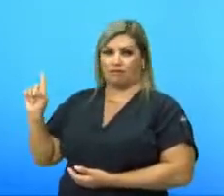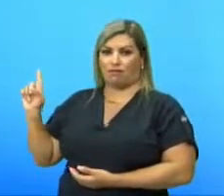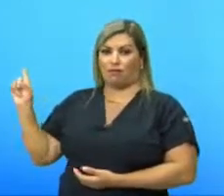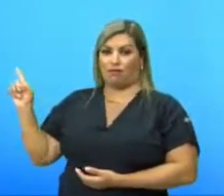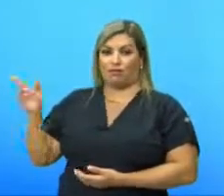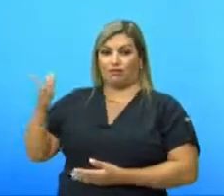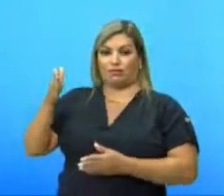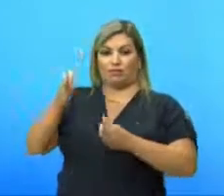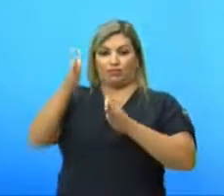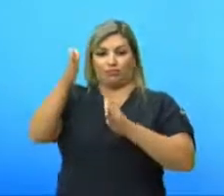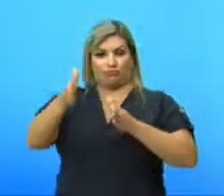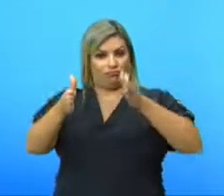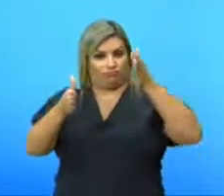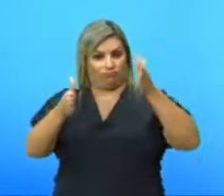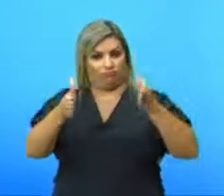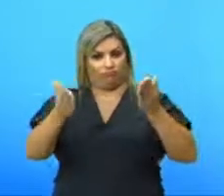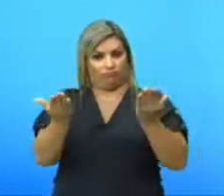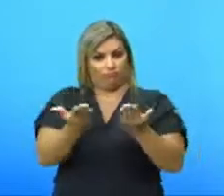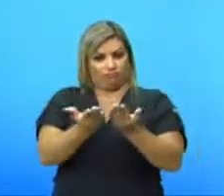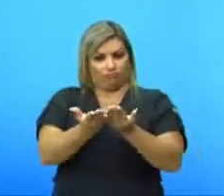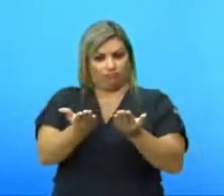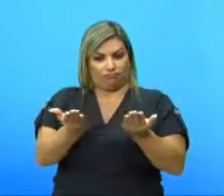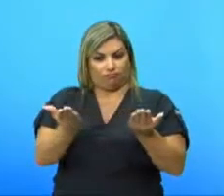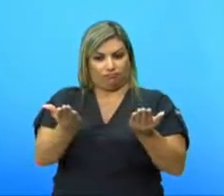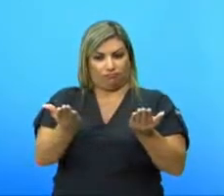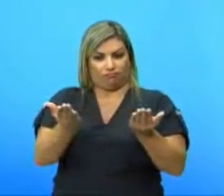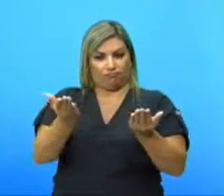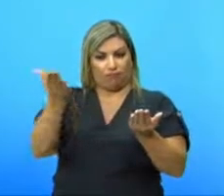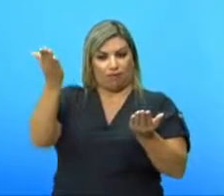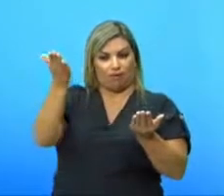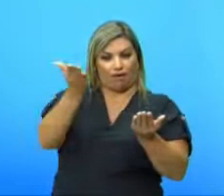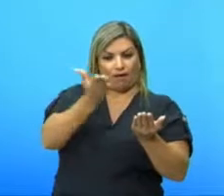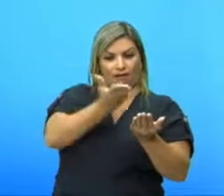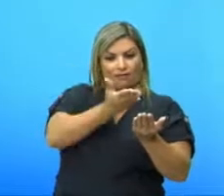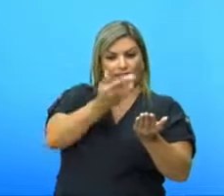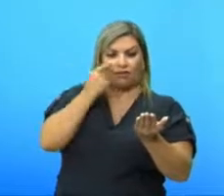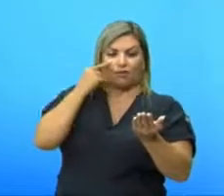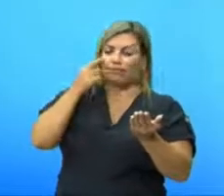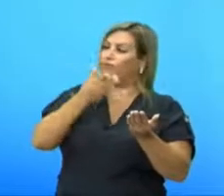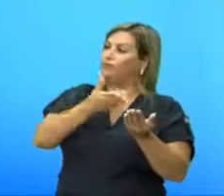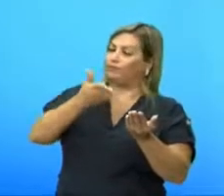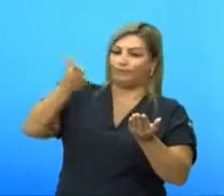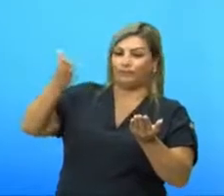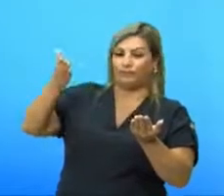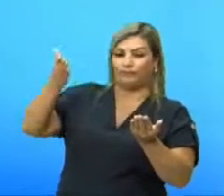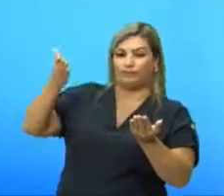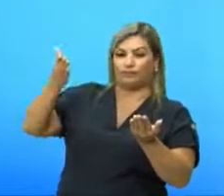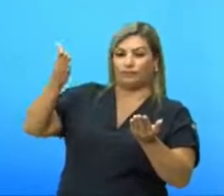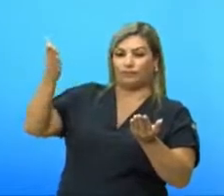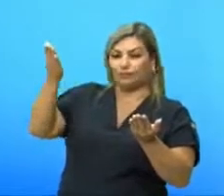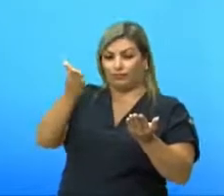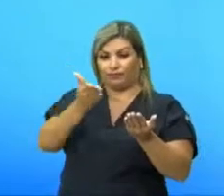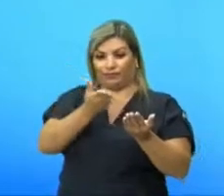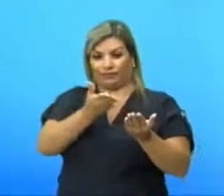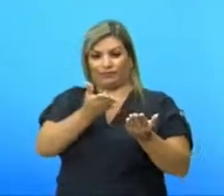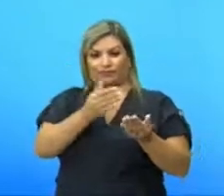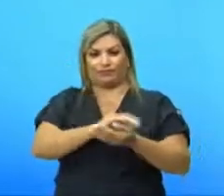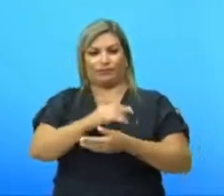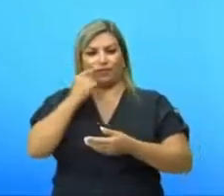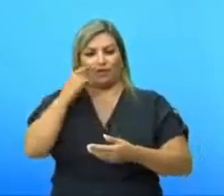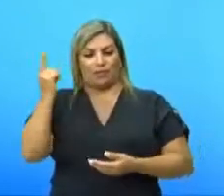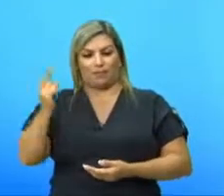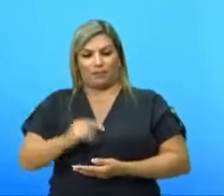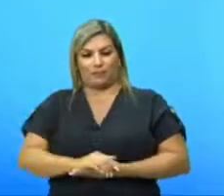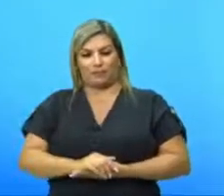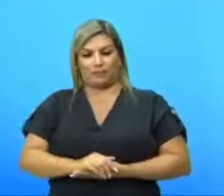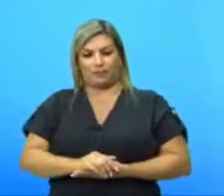passo aqui, se eu passo aqui, ó, um segmento aqui, ó, vai ter uma face passando por essa